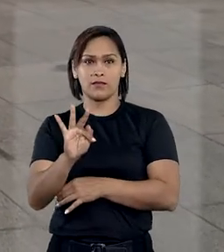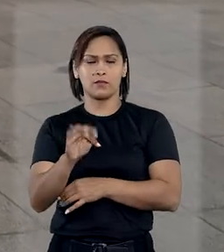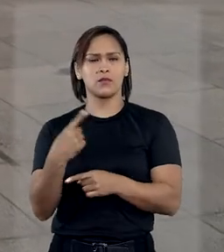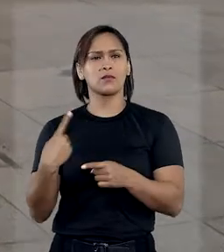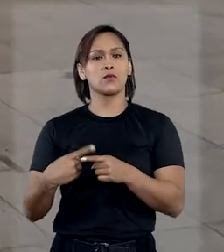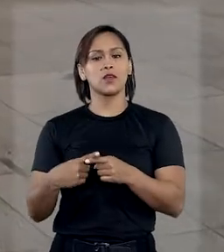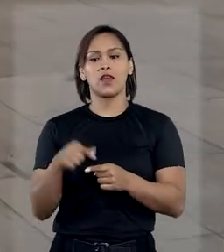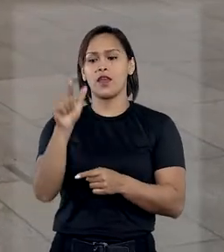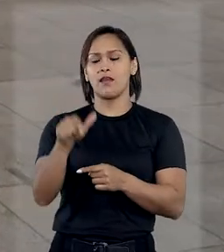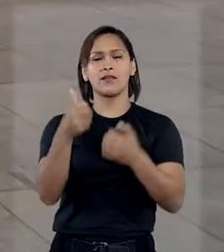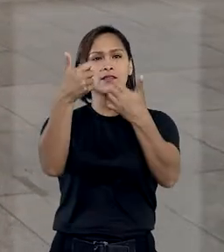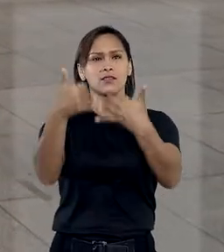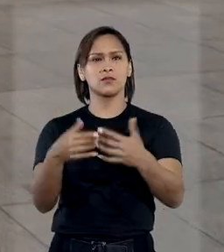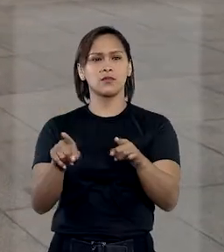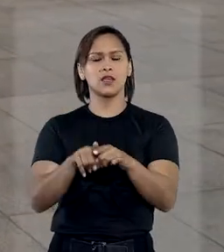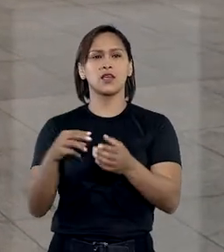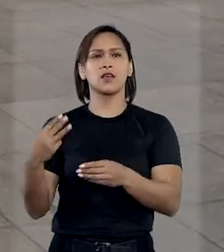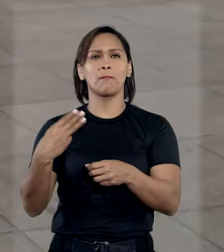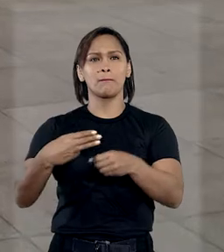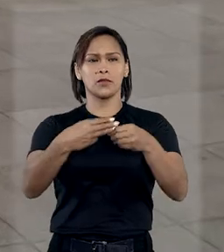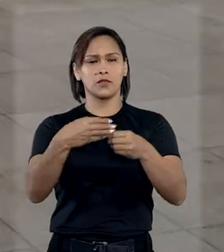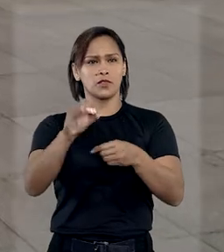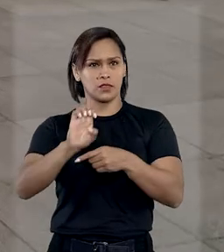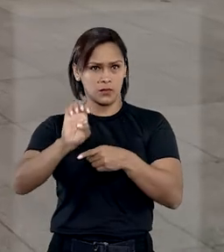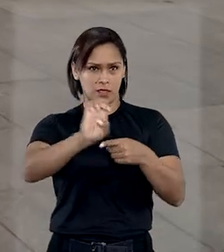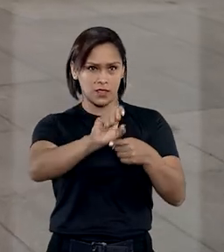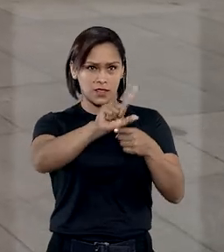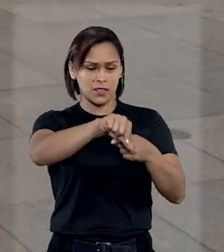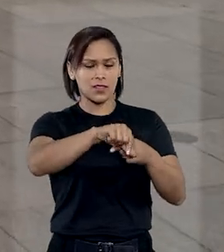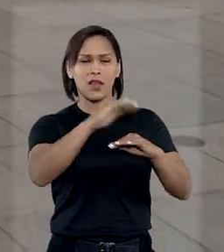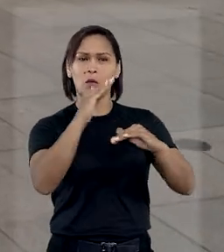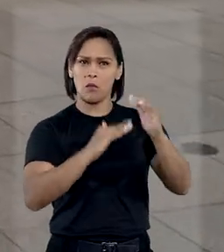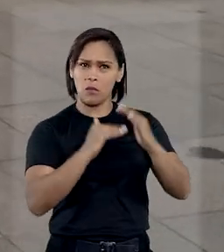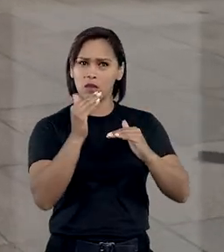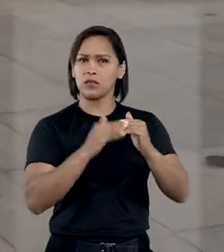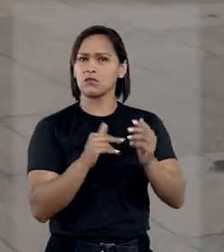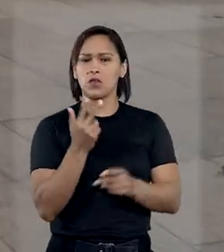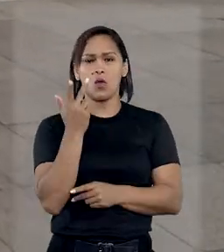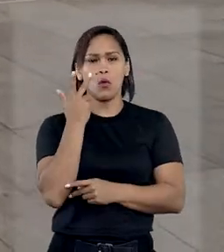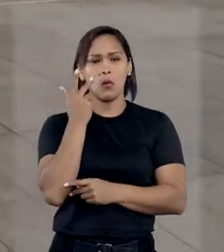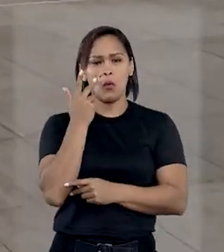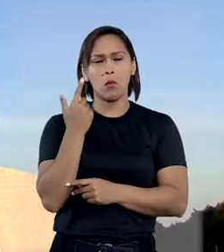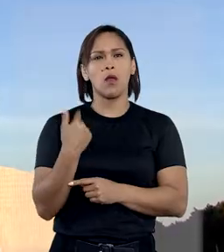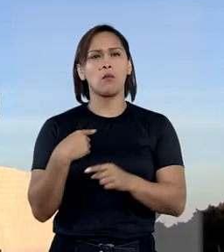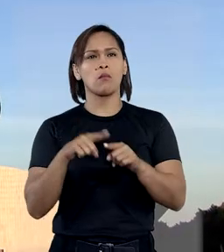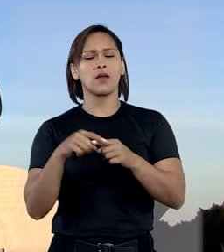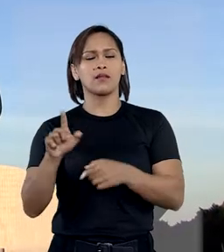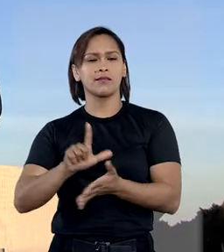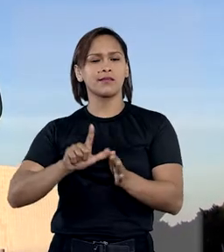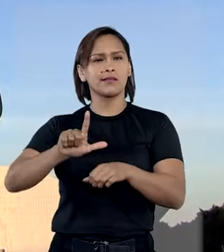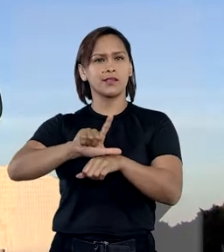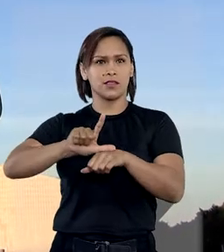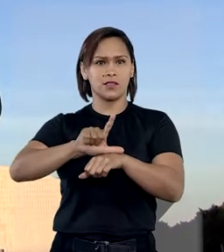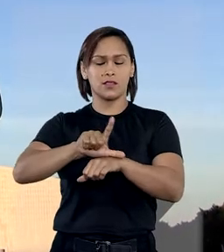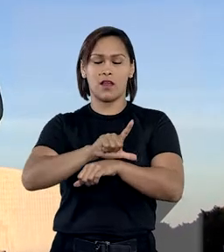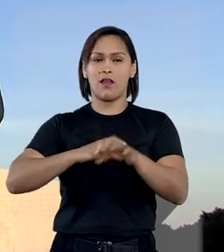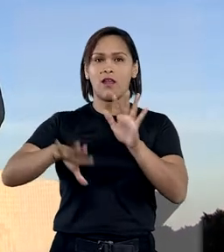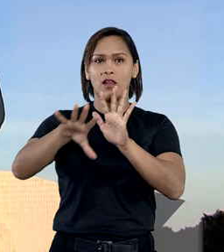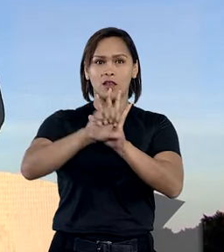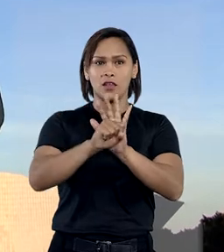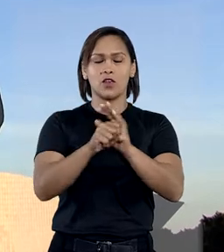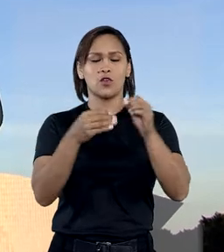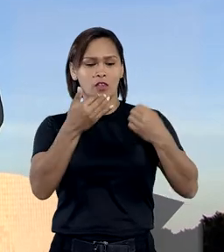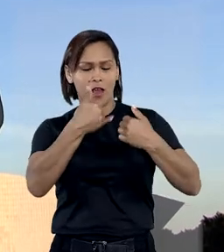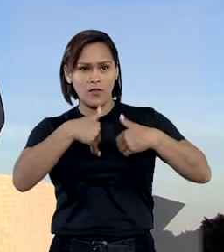Tribunal Federal, segundo o qual municípios e estados possuem competência comum para legislar e